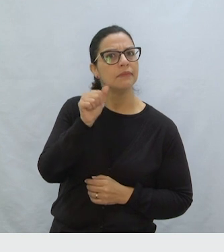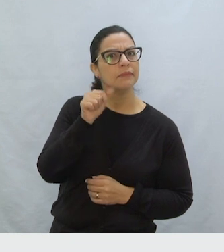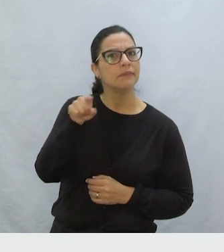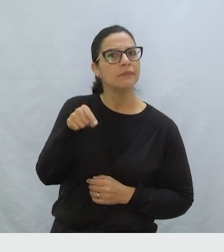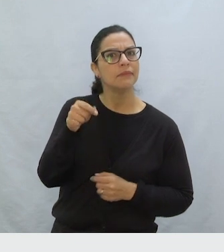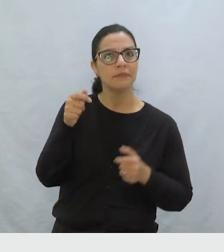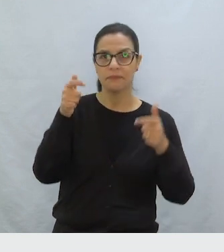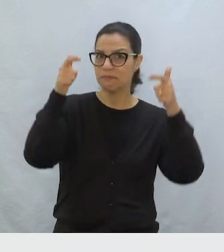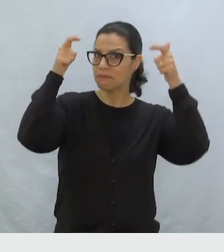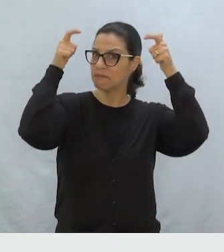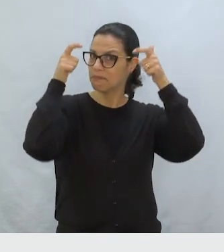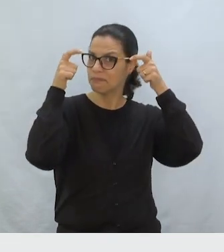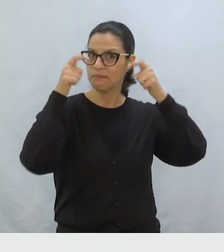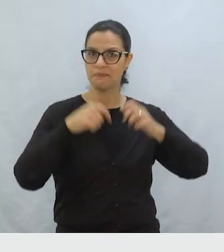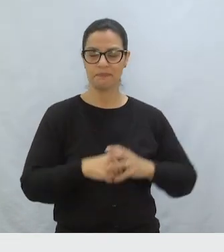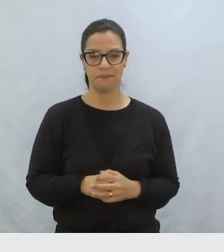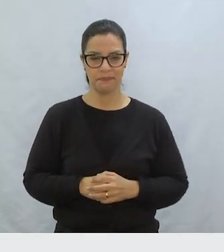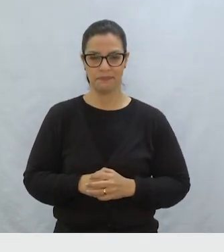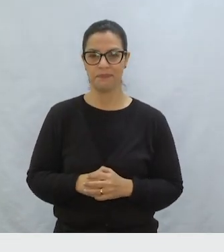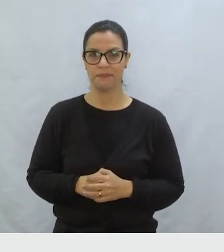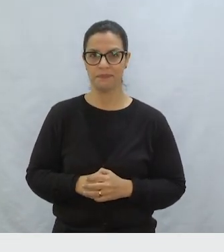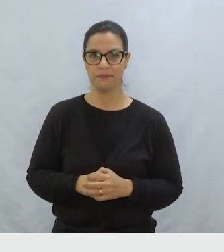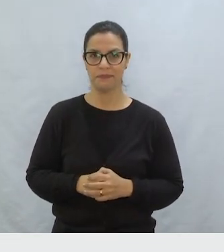Esta é a princesa